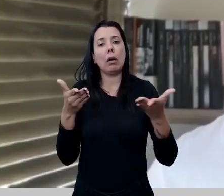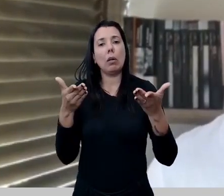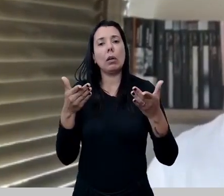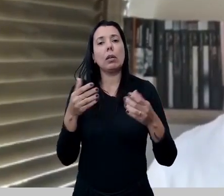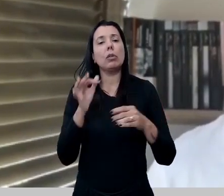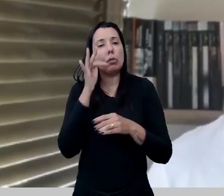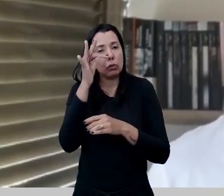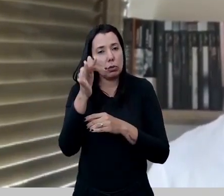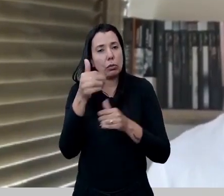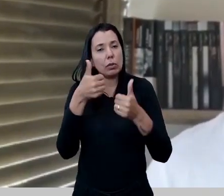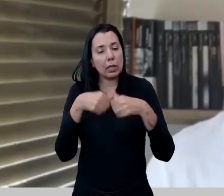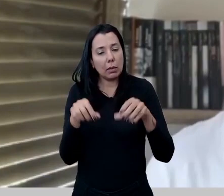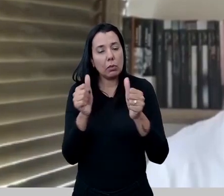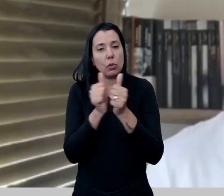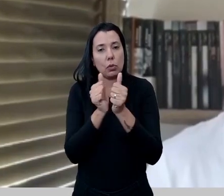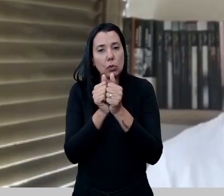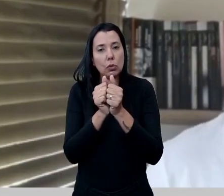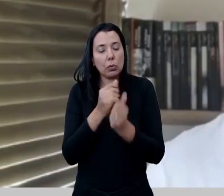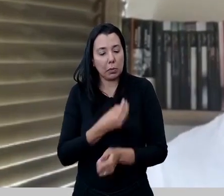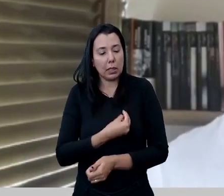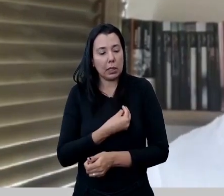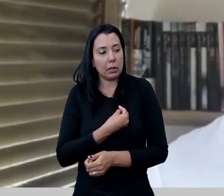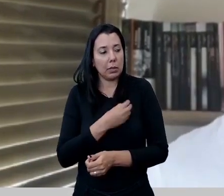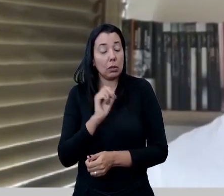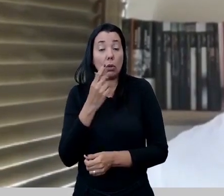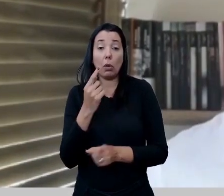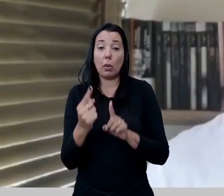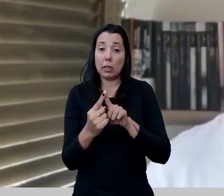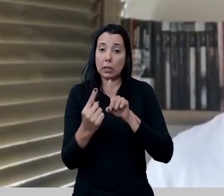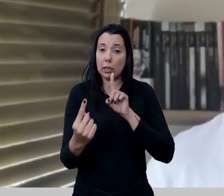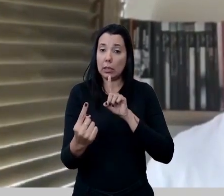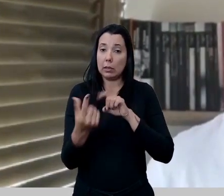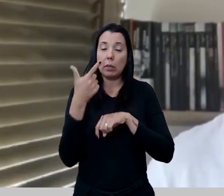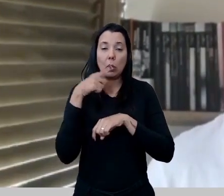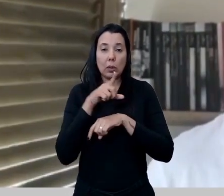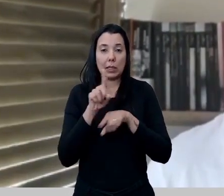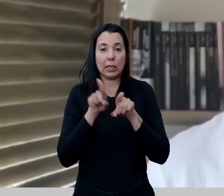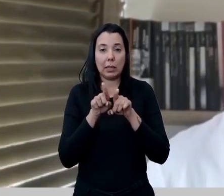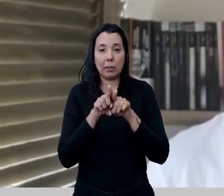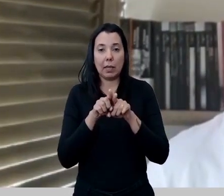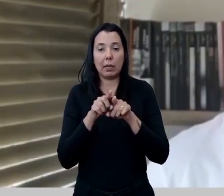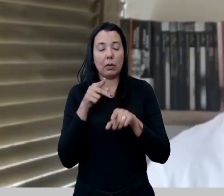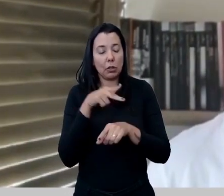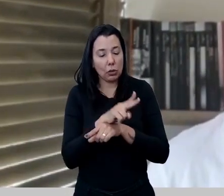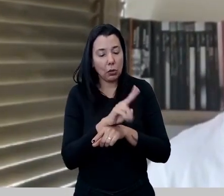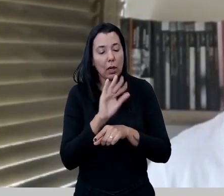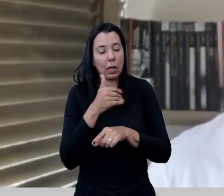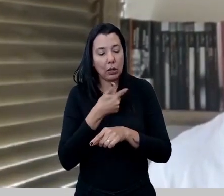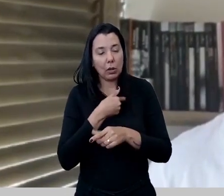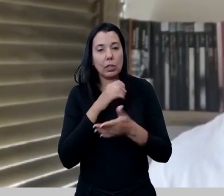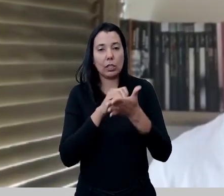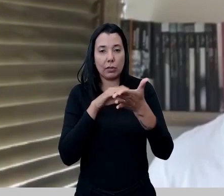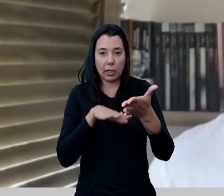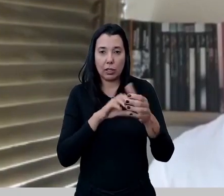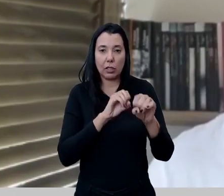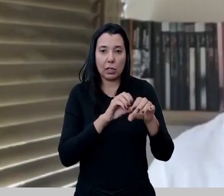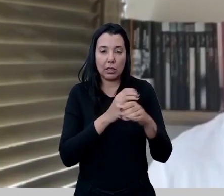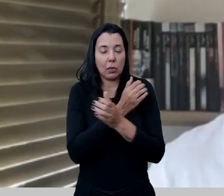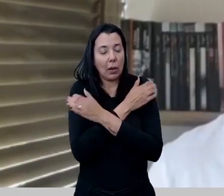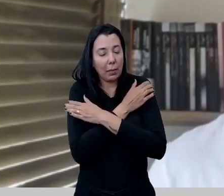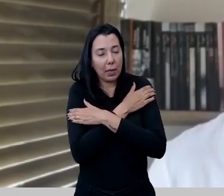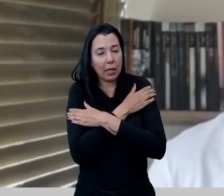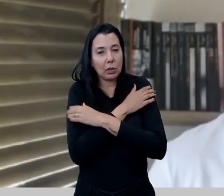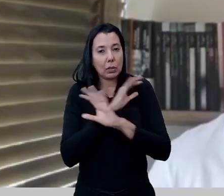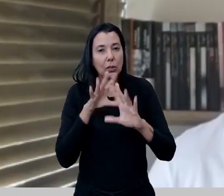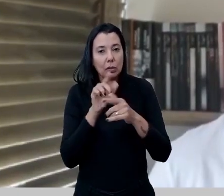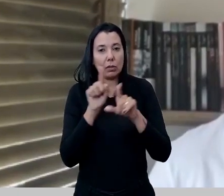em breve, nós estaremos juntos, presencialmente ou à distância, para conseguir dar encaminhamento às nossas atividades educacionais. Um abraço a